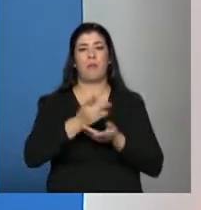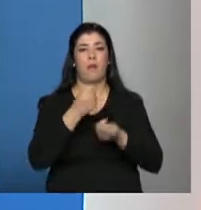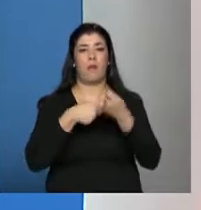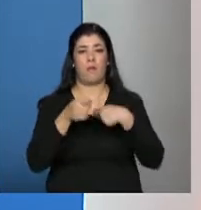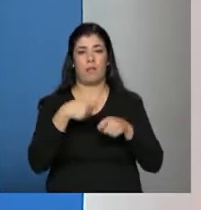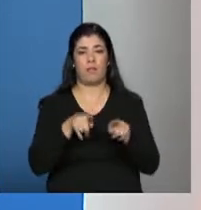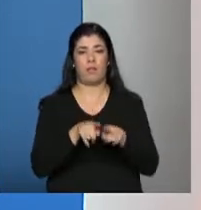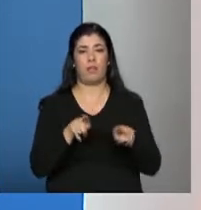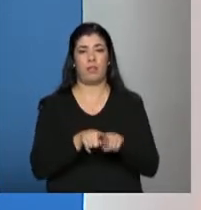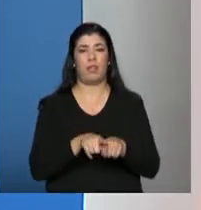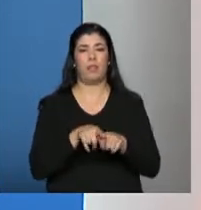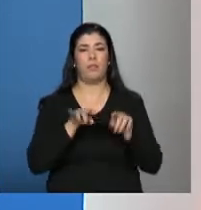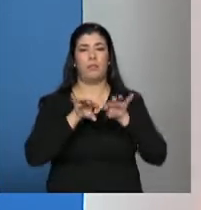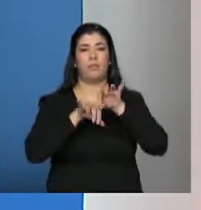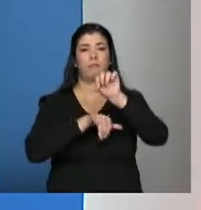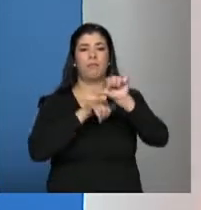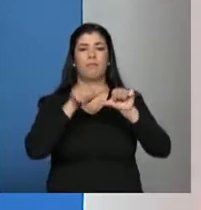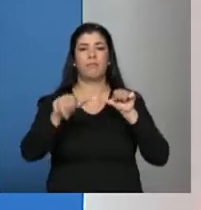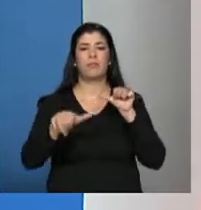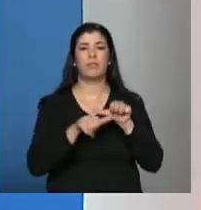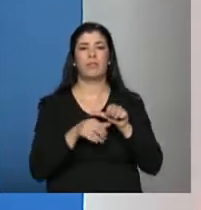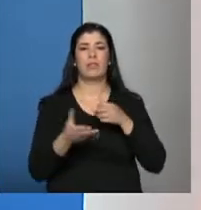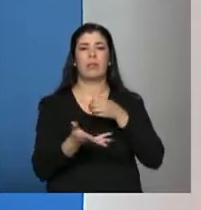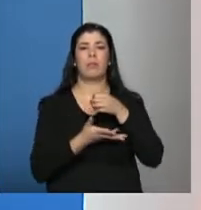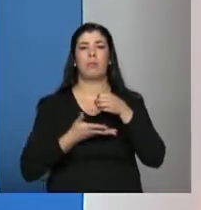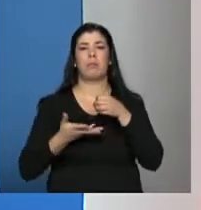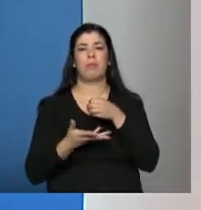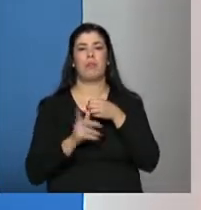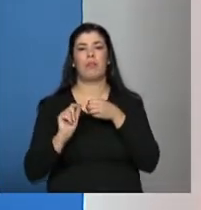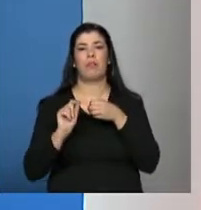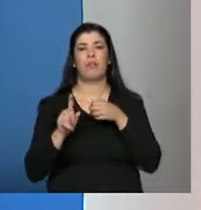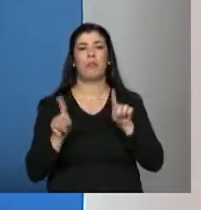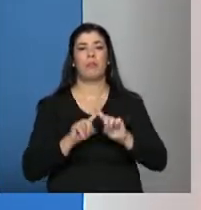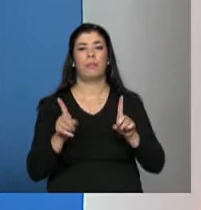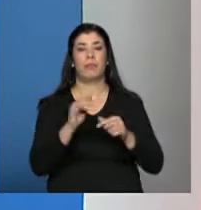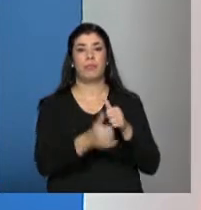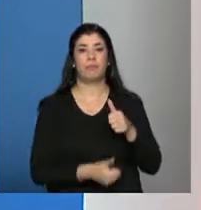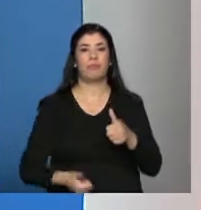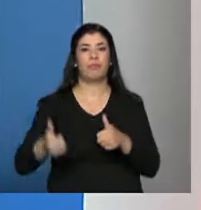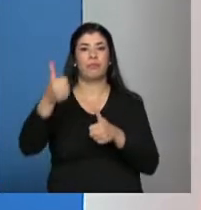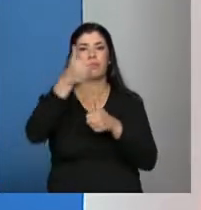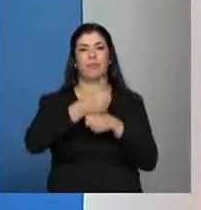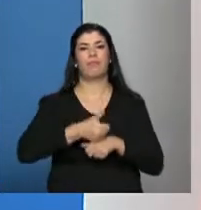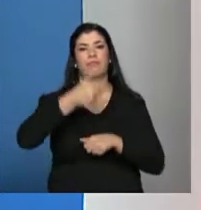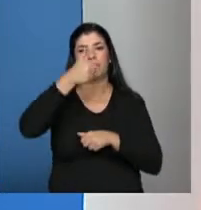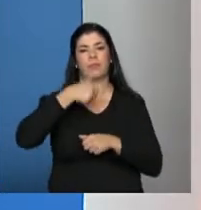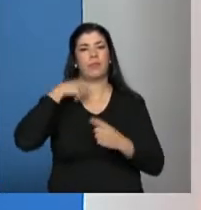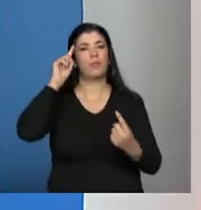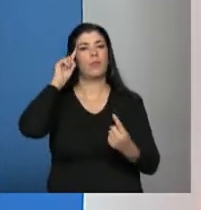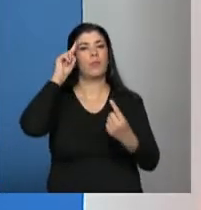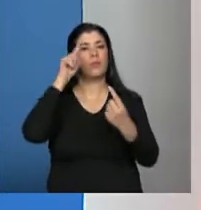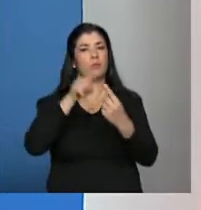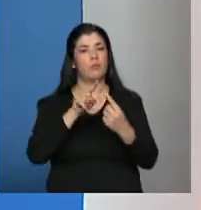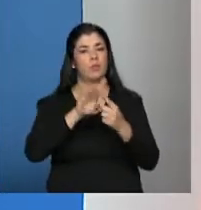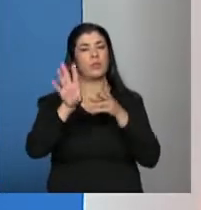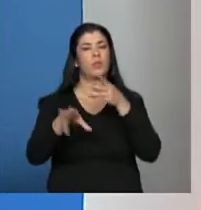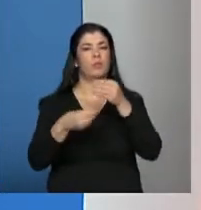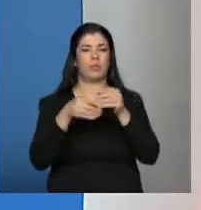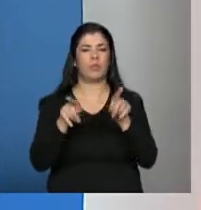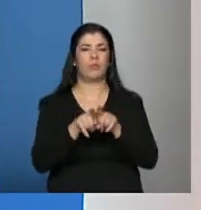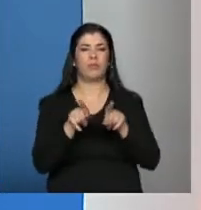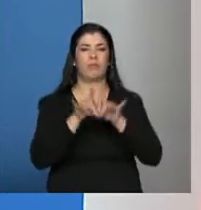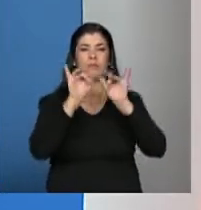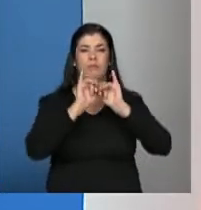dimensão apenas secundária da rede privada, mas colocá-la dentro de uma perspectiva de complementariedade.